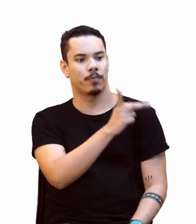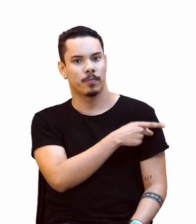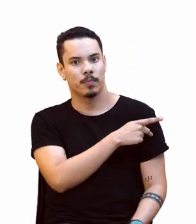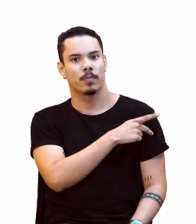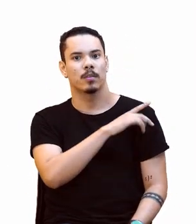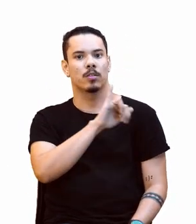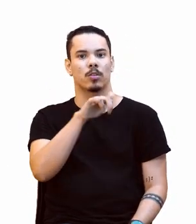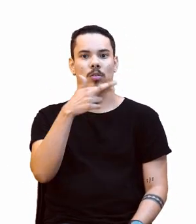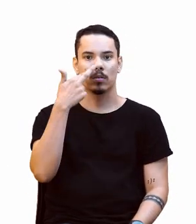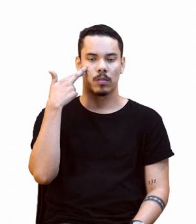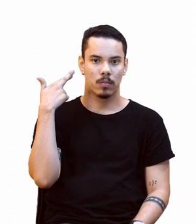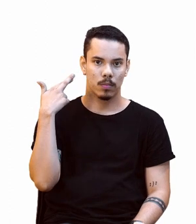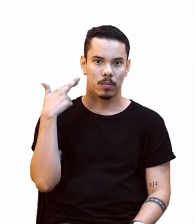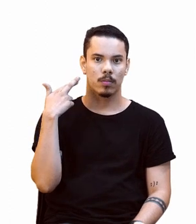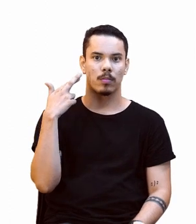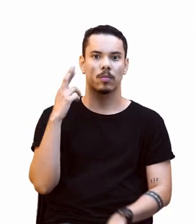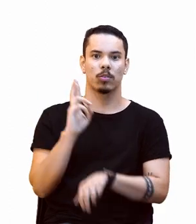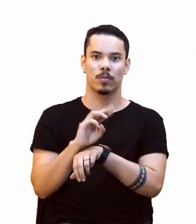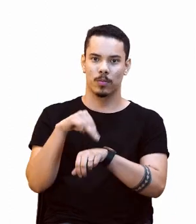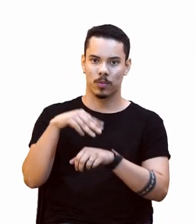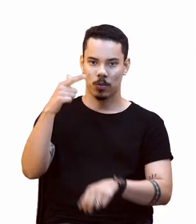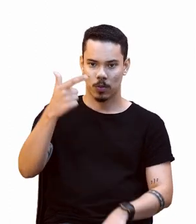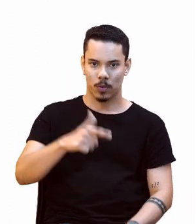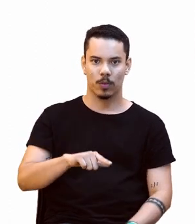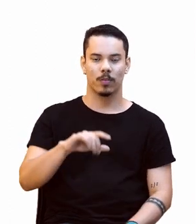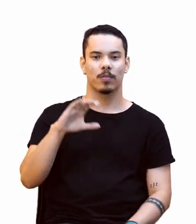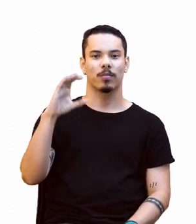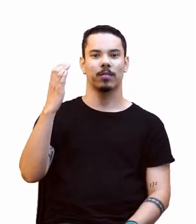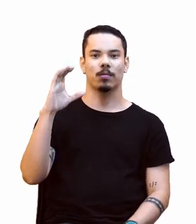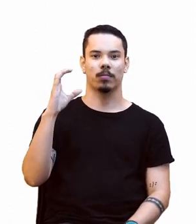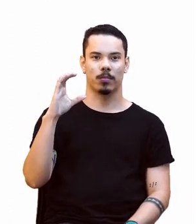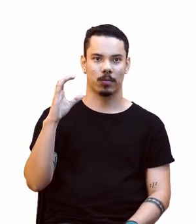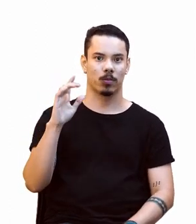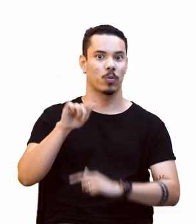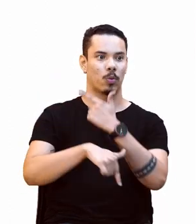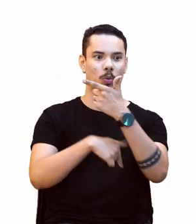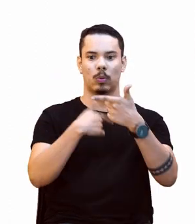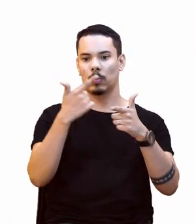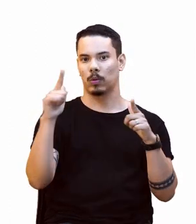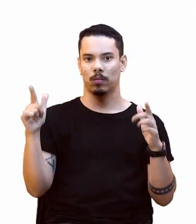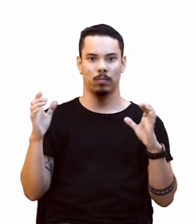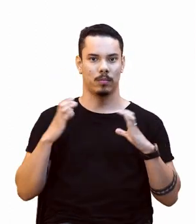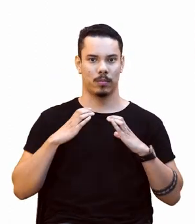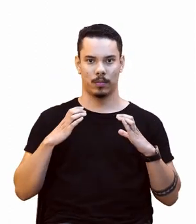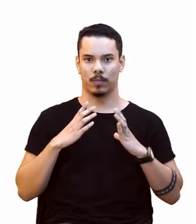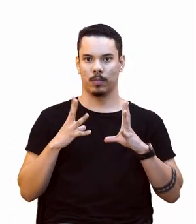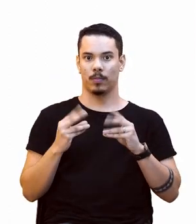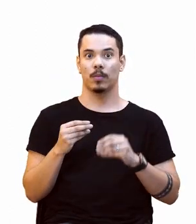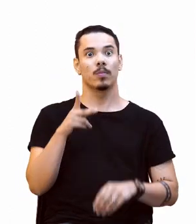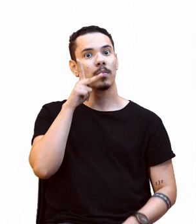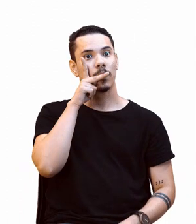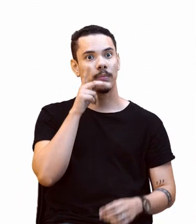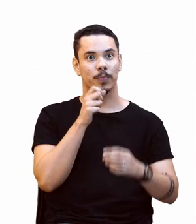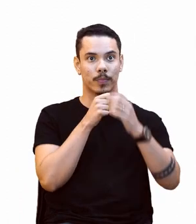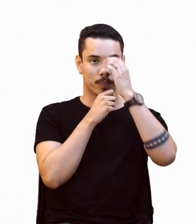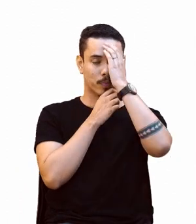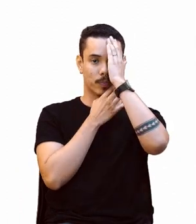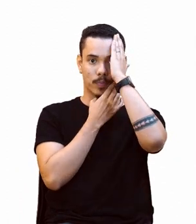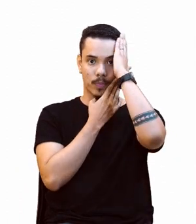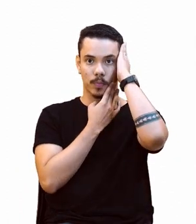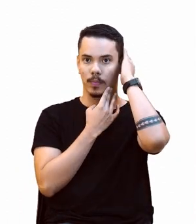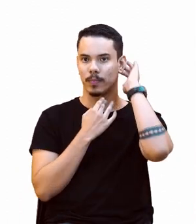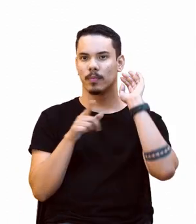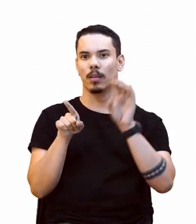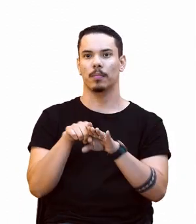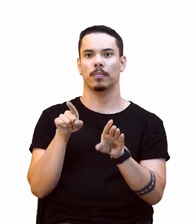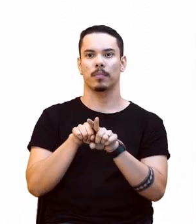Jaru, Rolim de Moura, Cabixi, e outras cidades, né? Porto Velho, e que está cursando